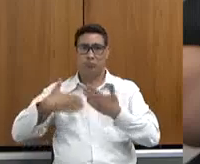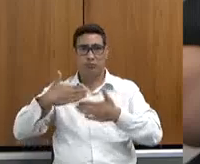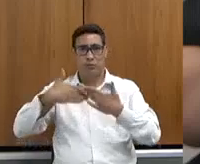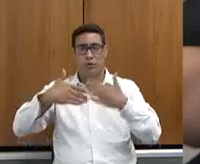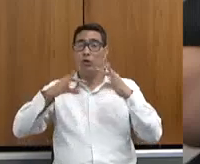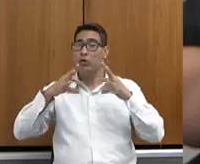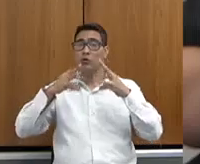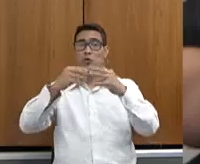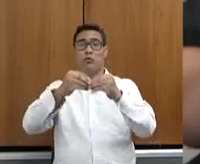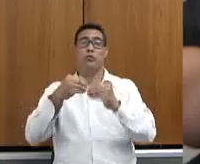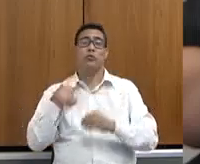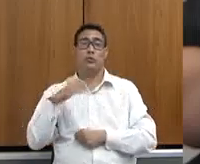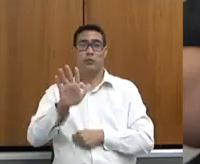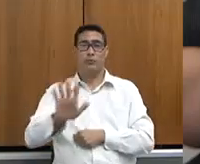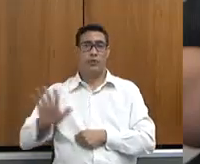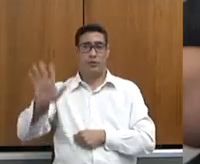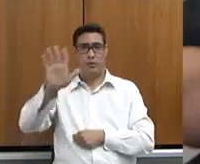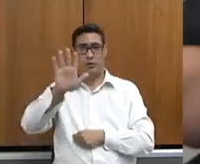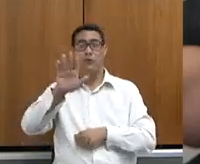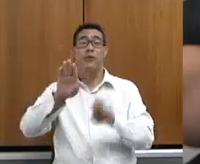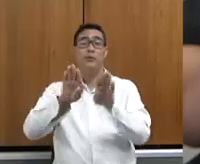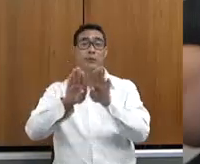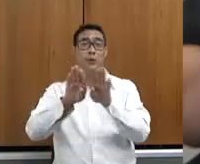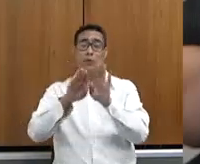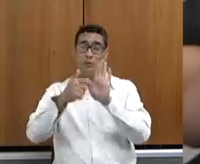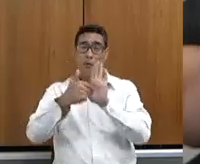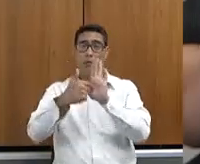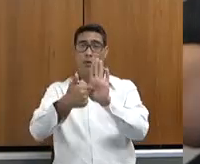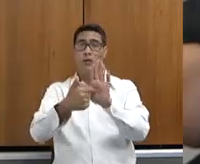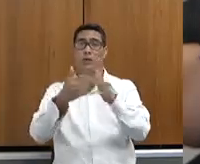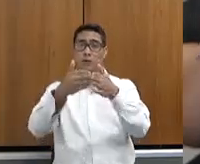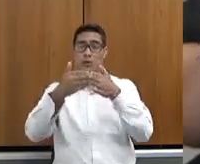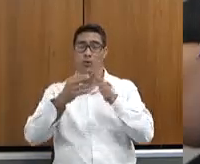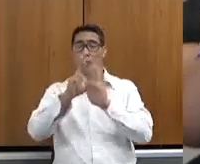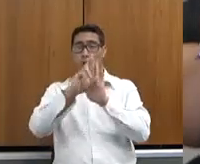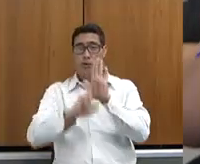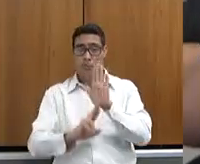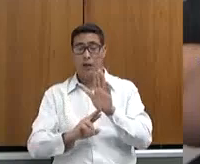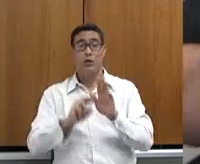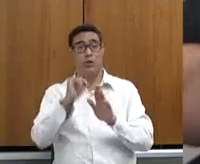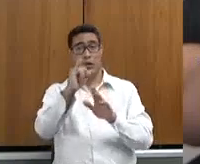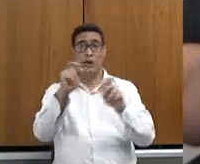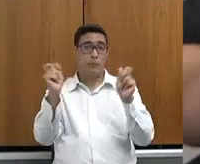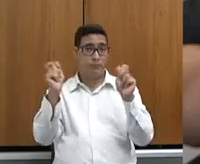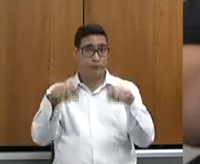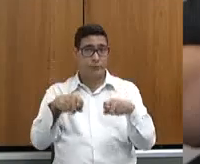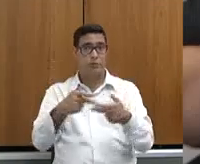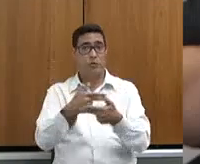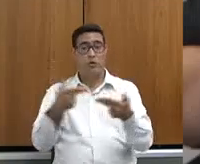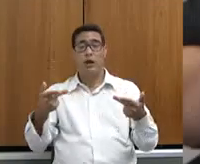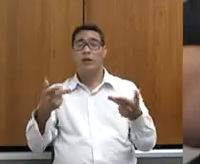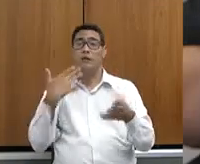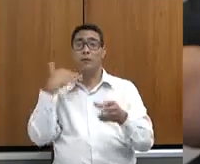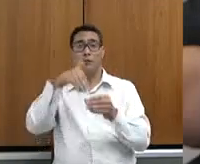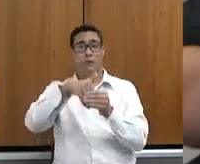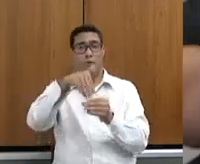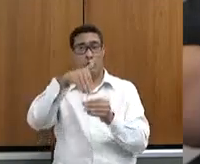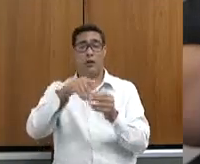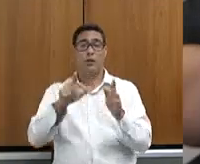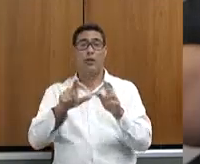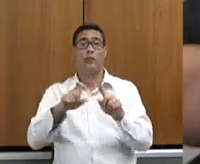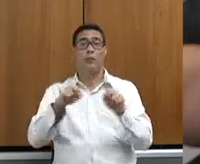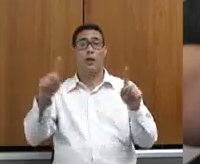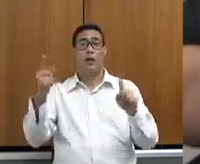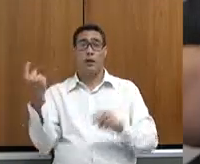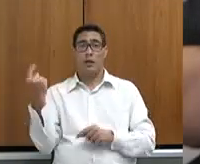toda a região. Vou apresentar também, presidente, conforme de requerimento, caso seja possível submeter à votação, mas eu vim aqui